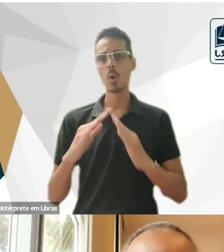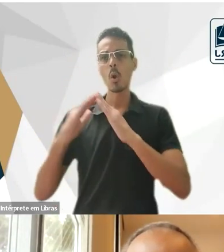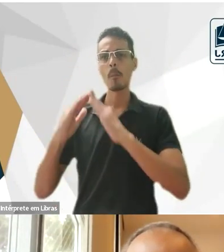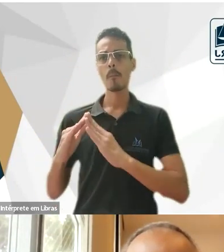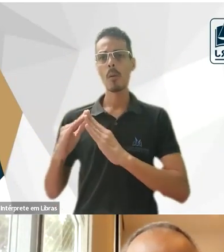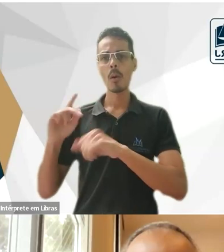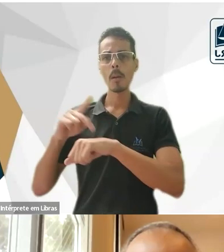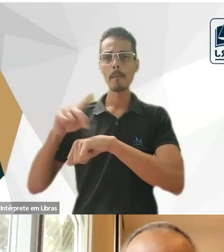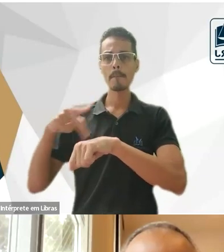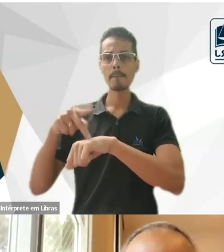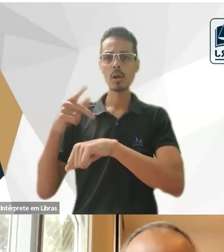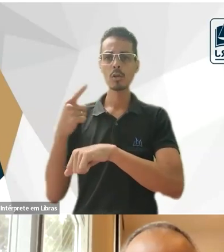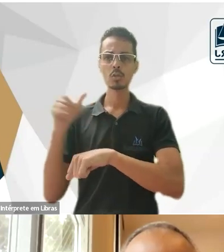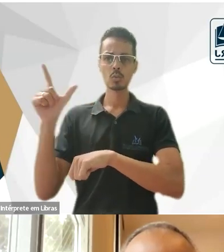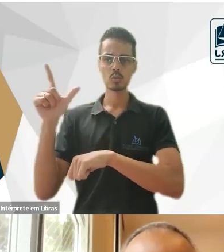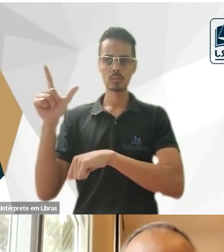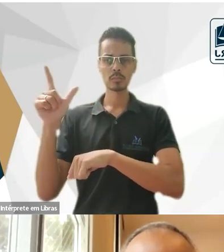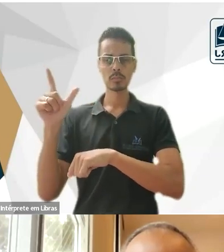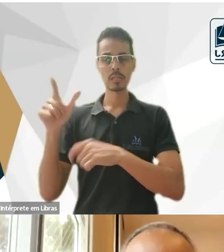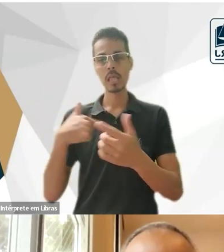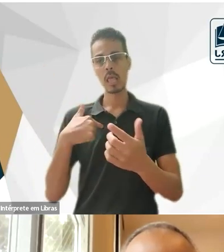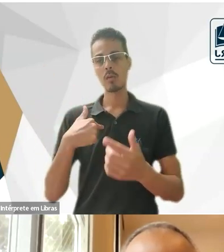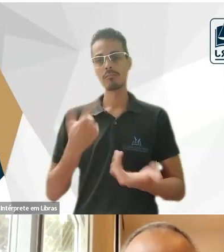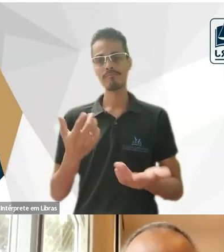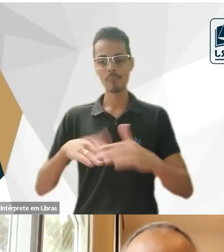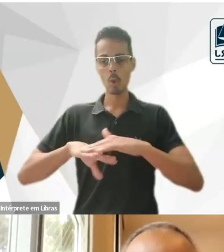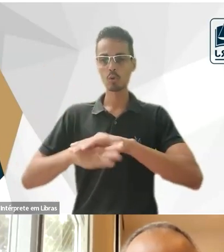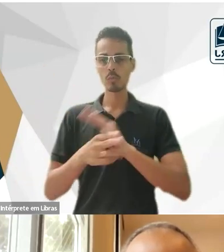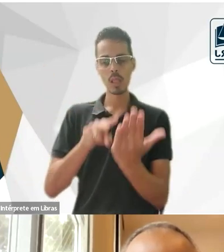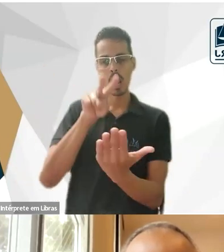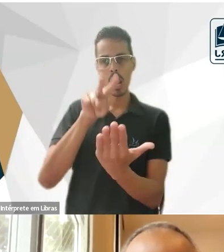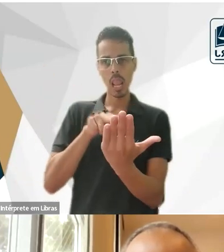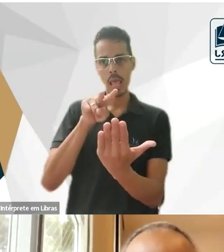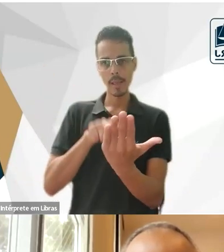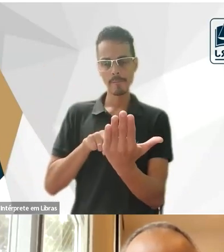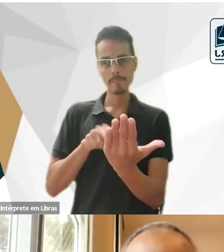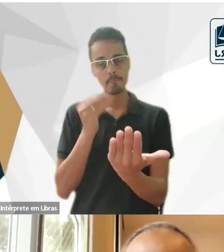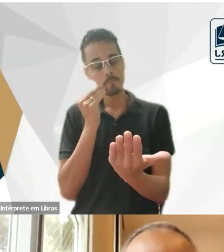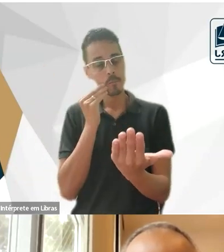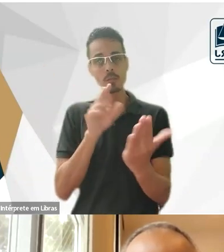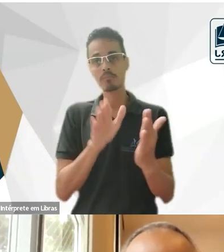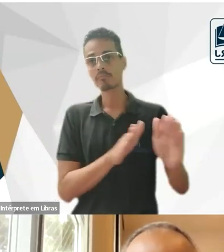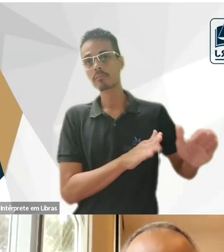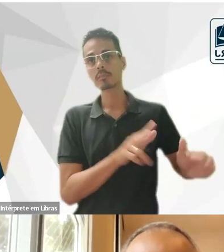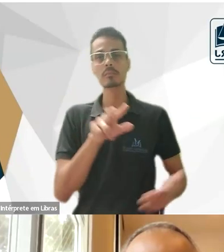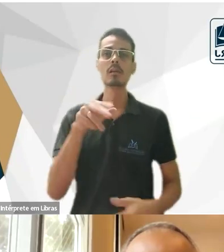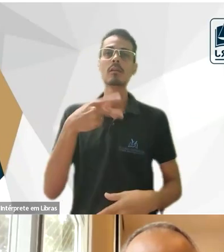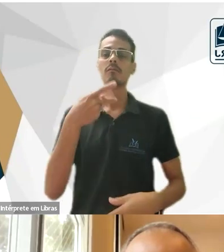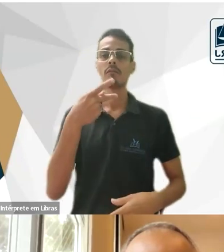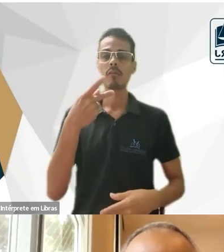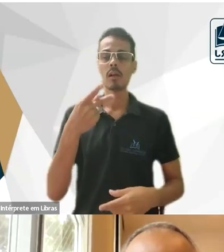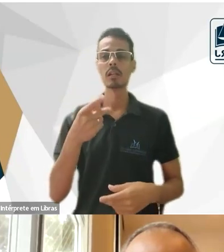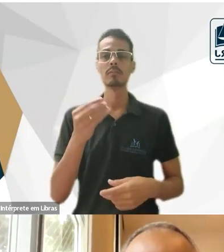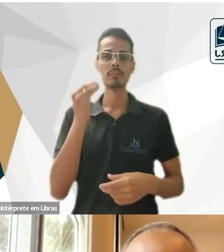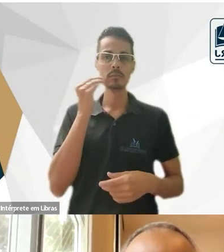o péssimo hábito de ler as falas. Eu vou tentar fazer um improviso também e tentar ser um pouco cadente na minha fala